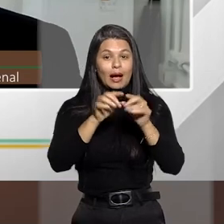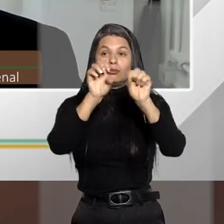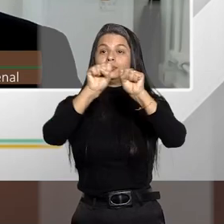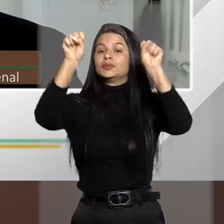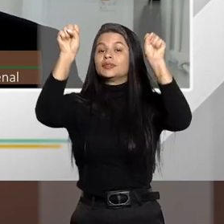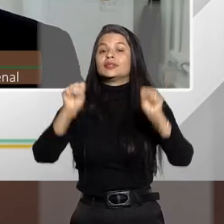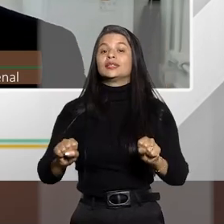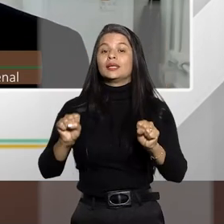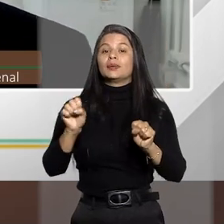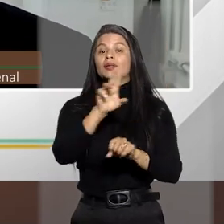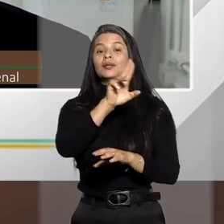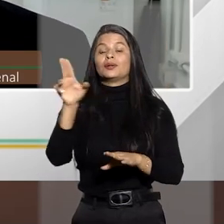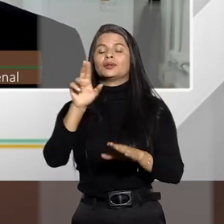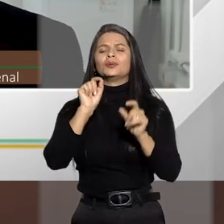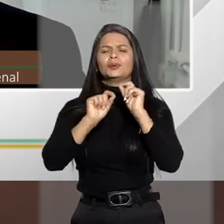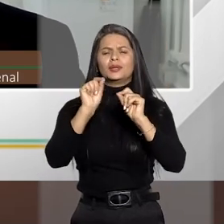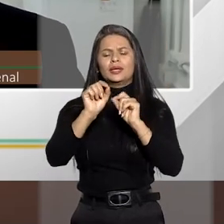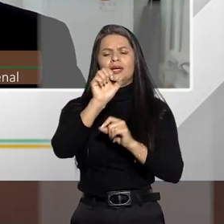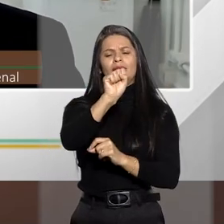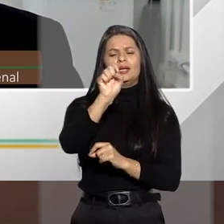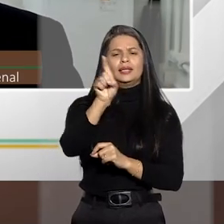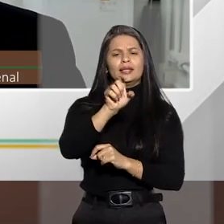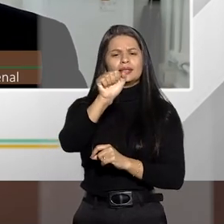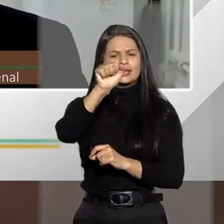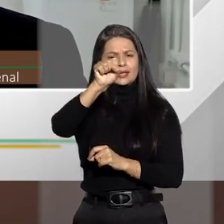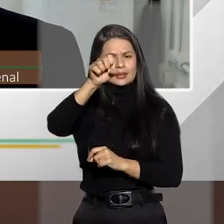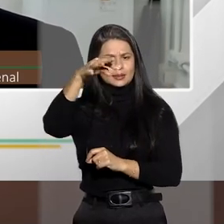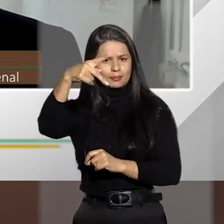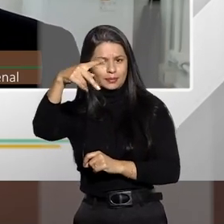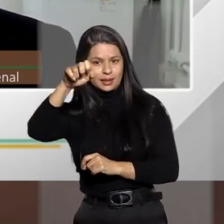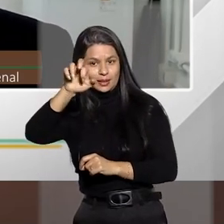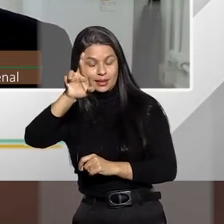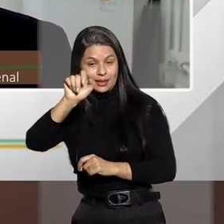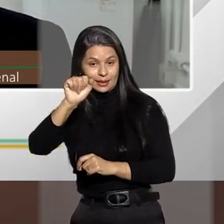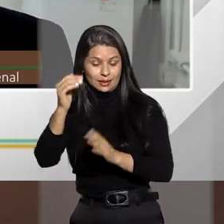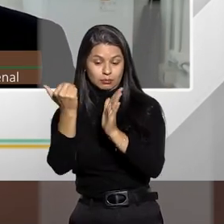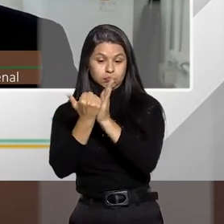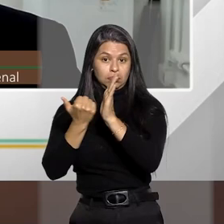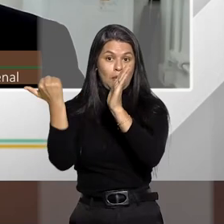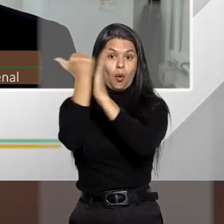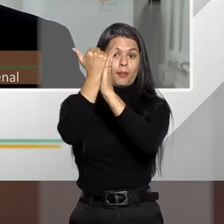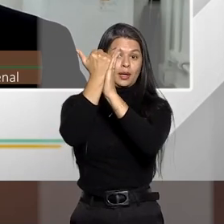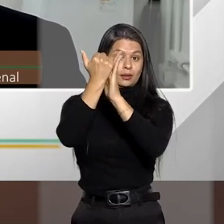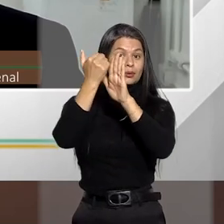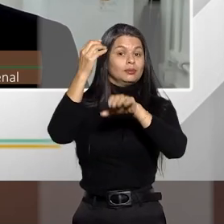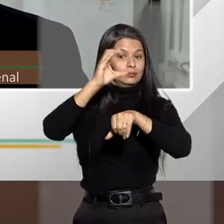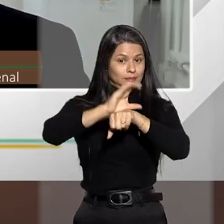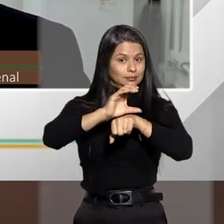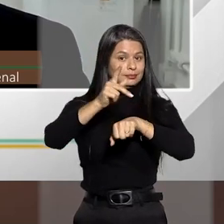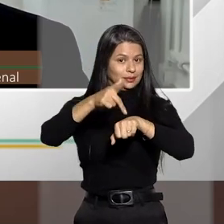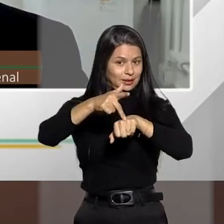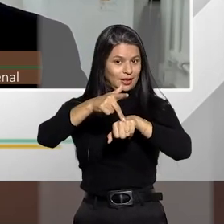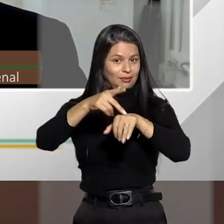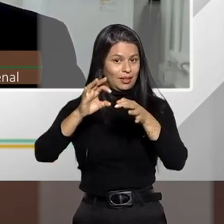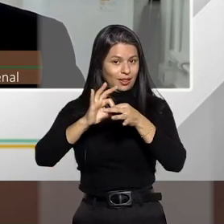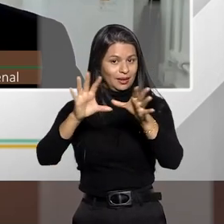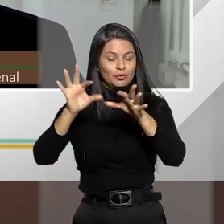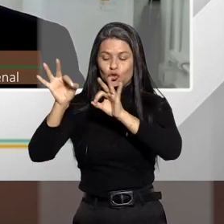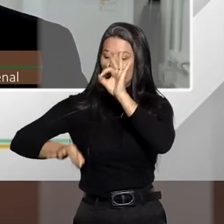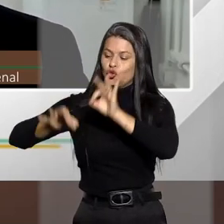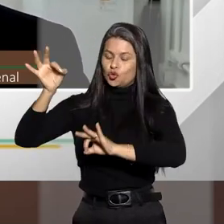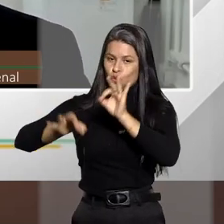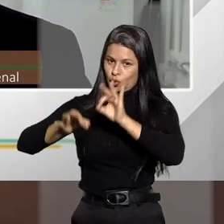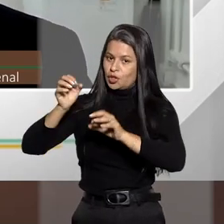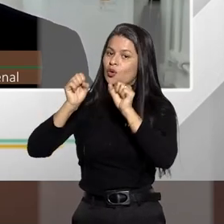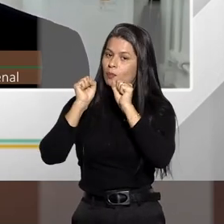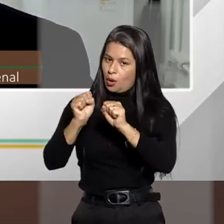que a gente chama de exasperação, que nada mais é do que aumento. O Código Penal autoriza que o juiz aumente